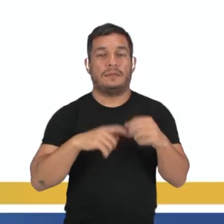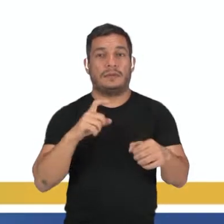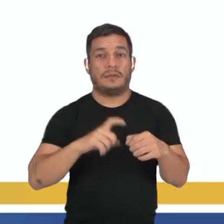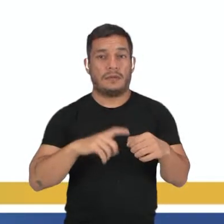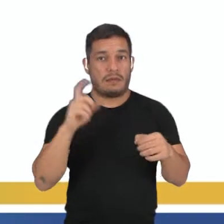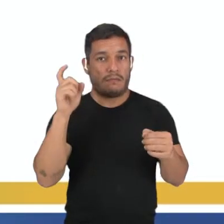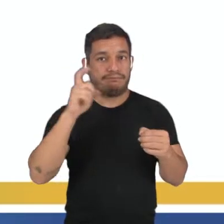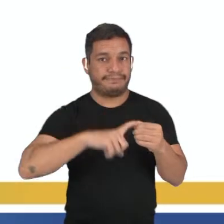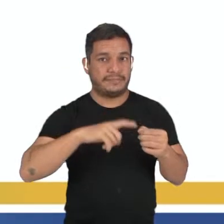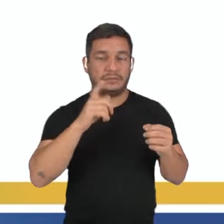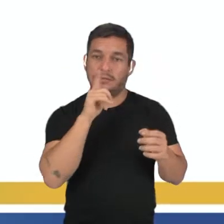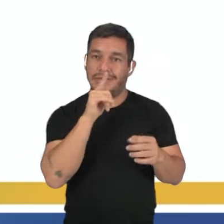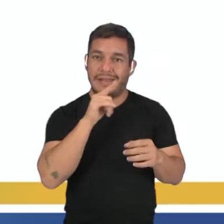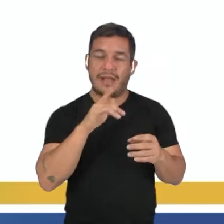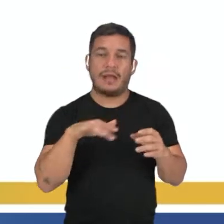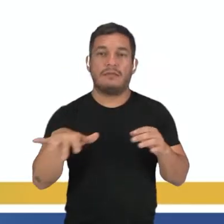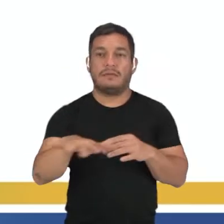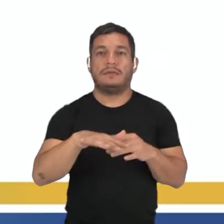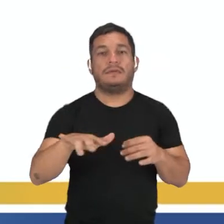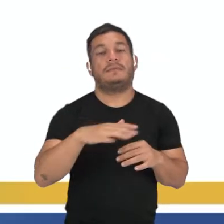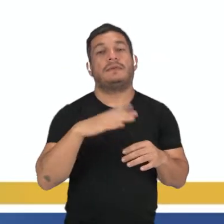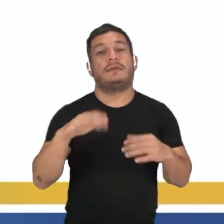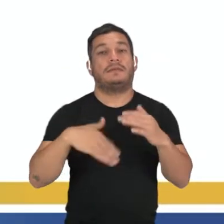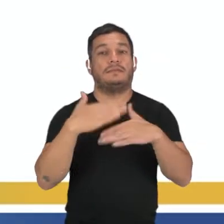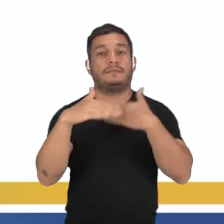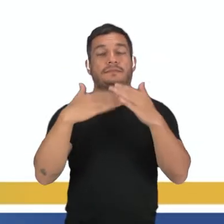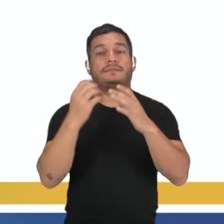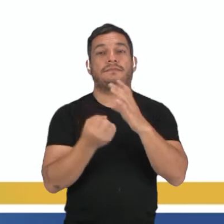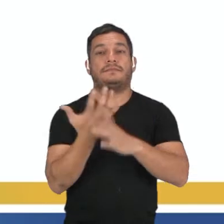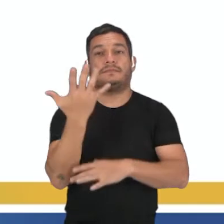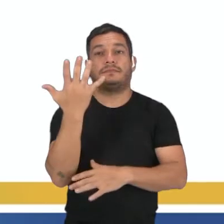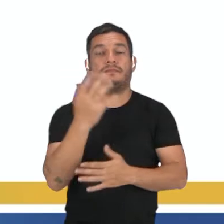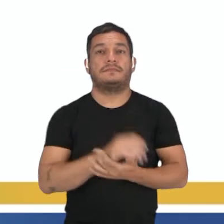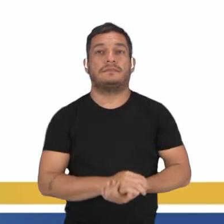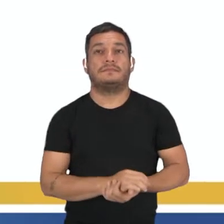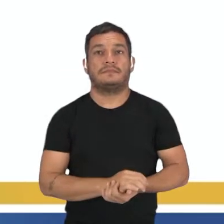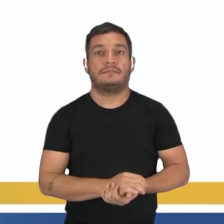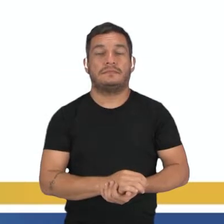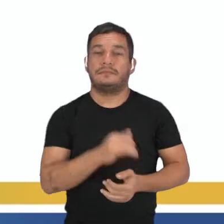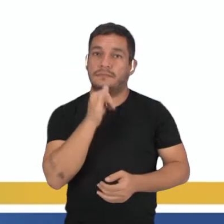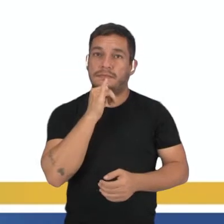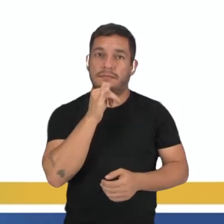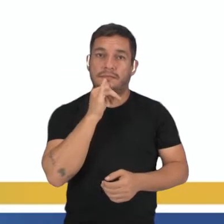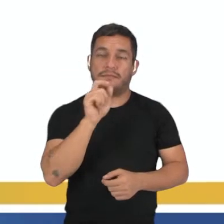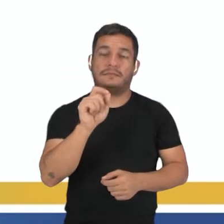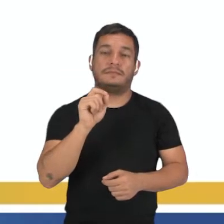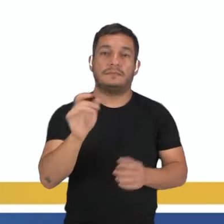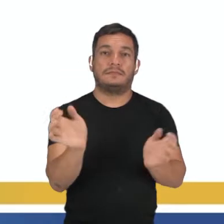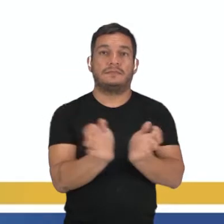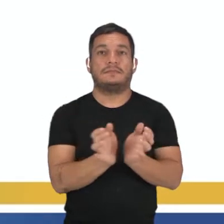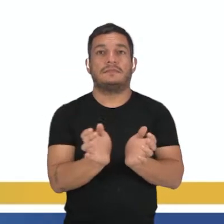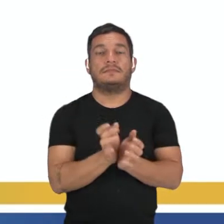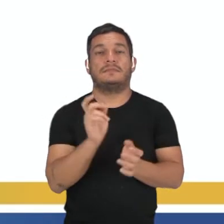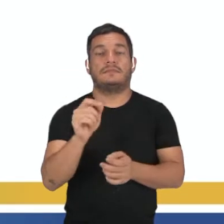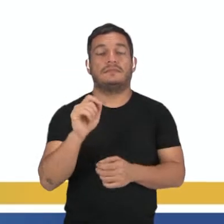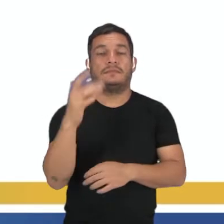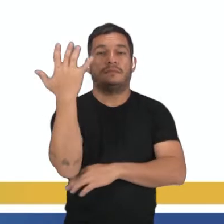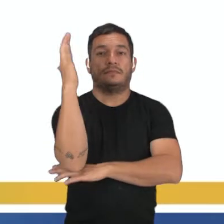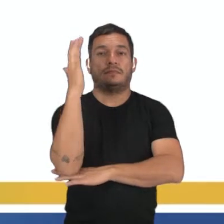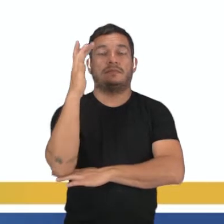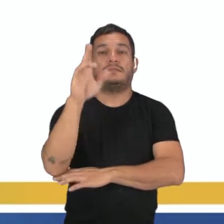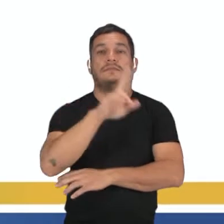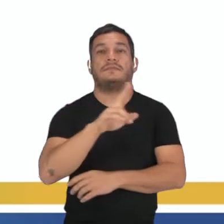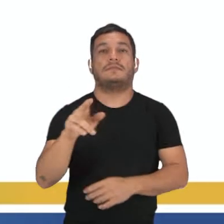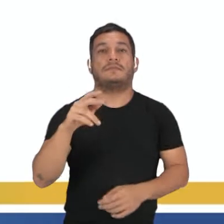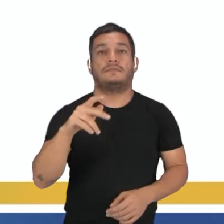da água, do meio externo, pra que a reprodução aconteça. E aí, como exemplo de reprodução nesse grupo, de plantas nós